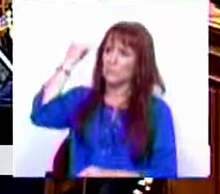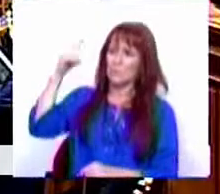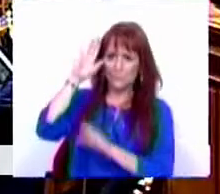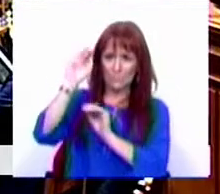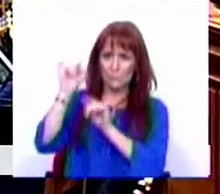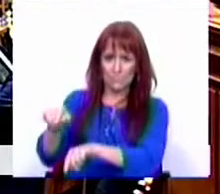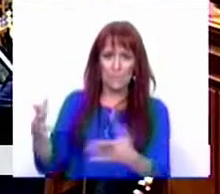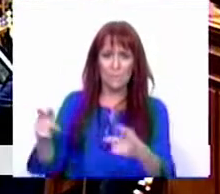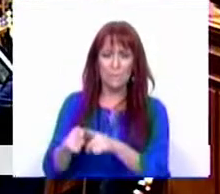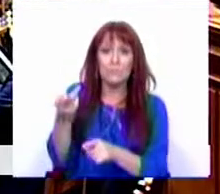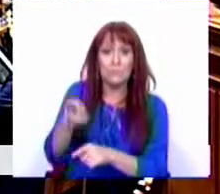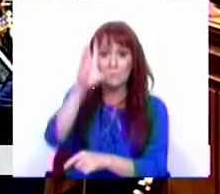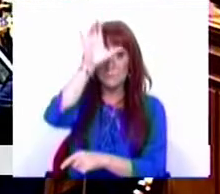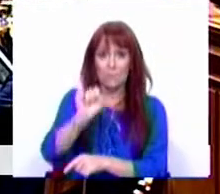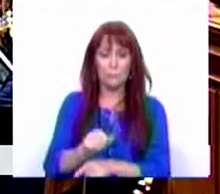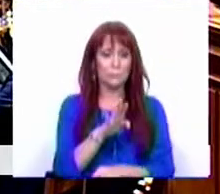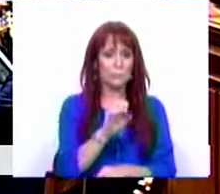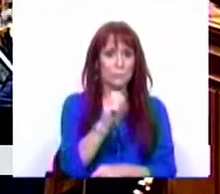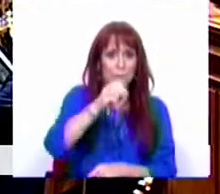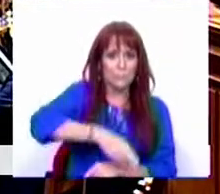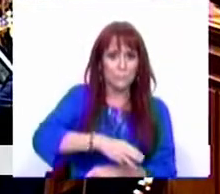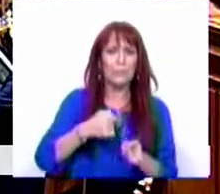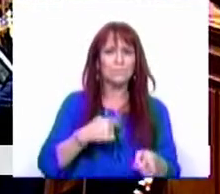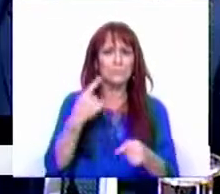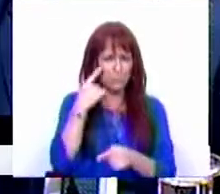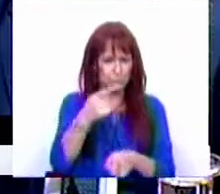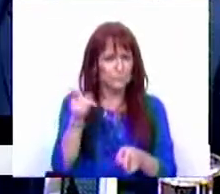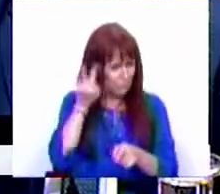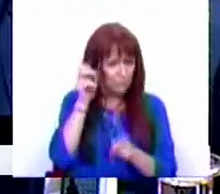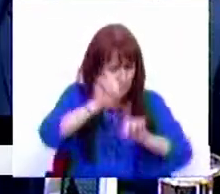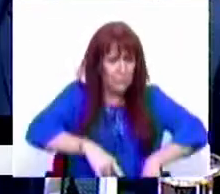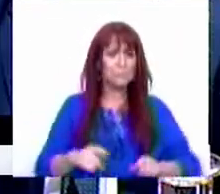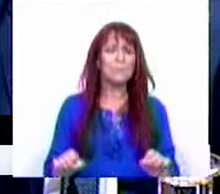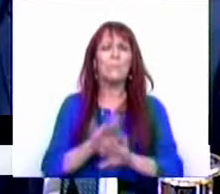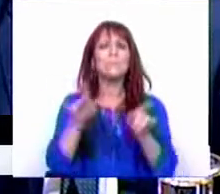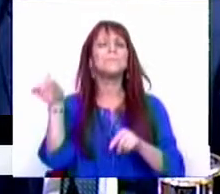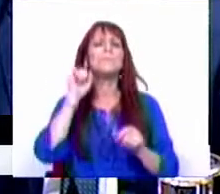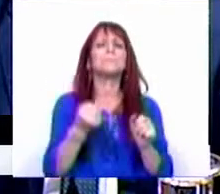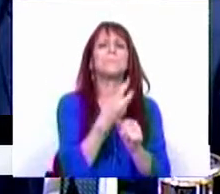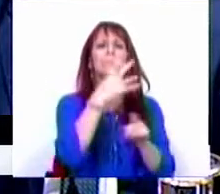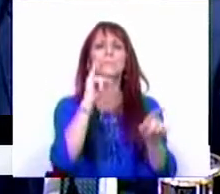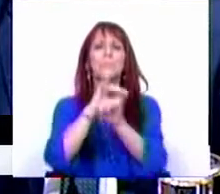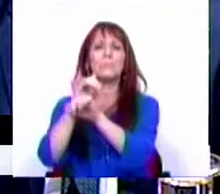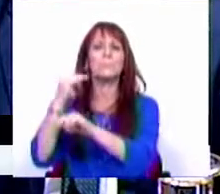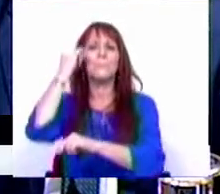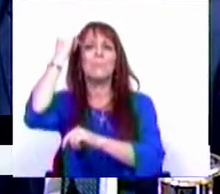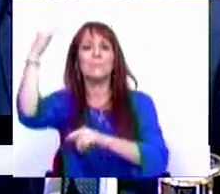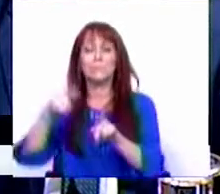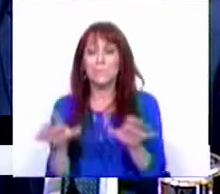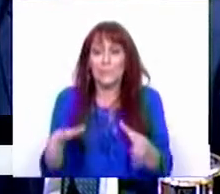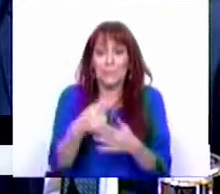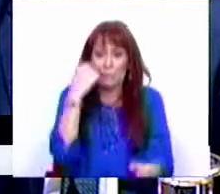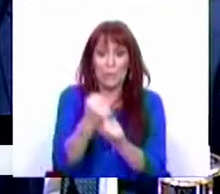educação e ex-ministro. Joaquim Azevedo, conhecem? Também foi ouvido. Obviamente que ouvimos um conjunto de outros peritos, tivemos um